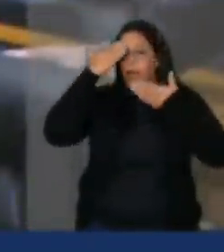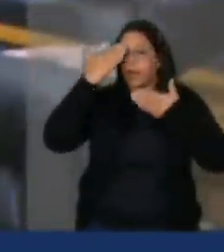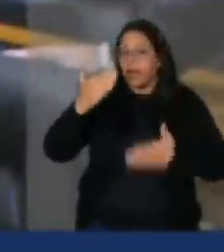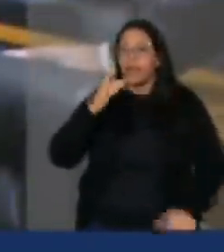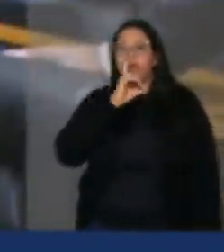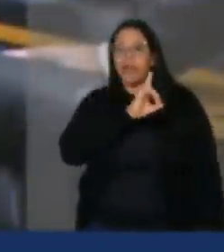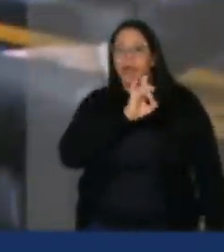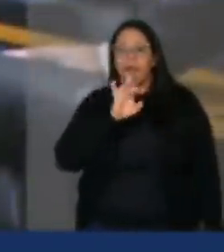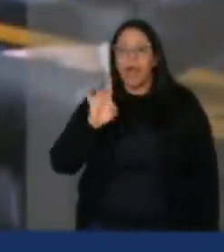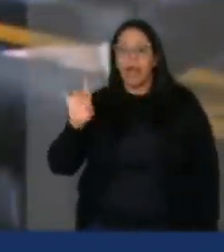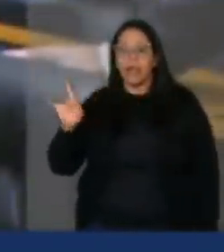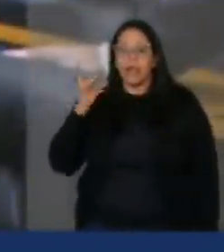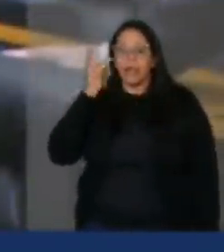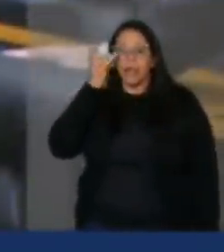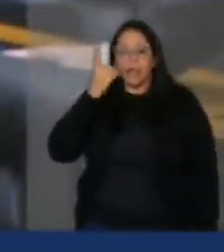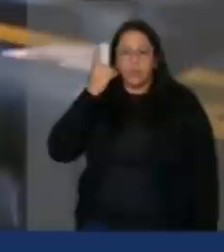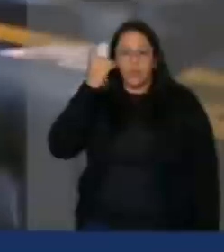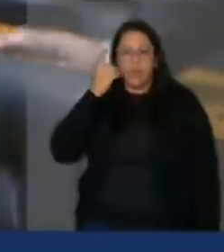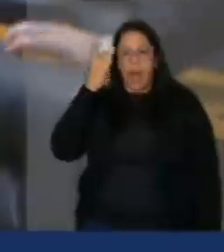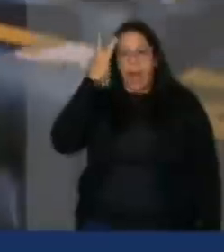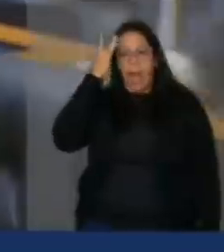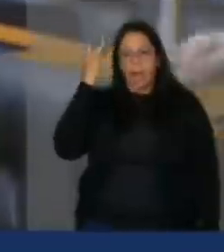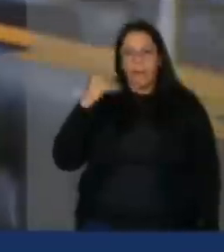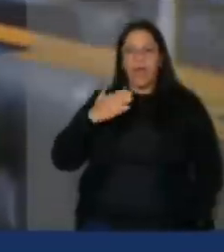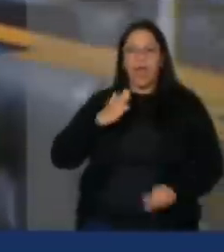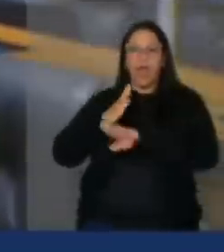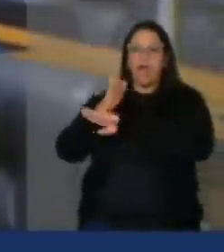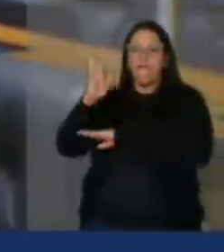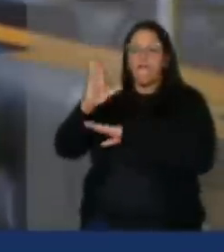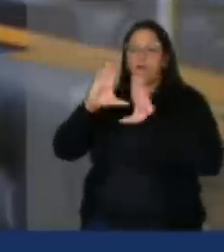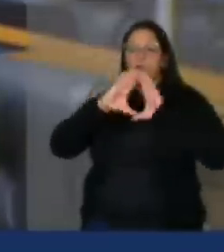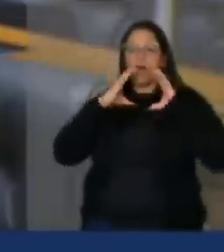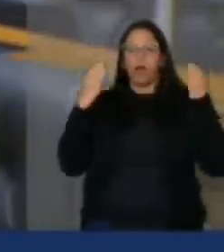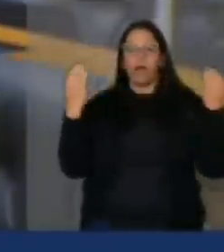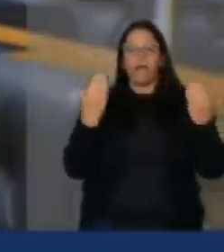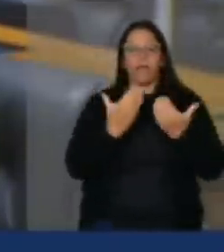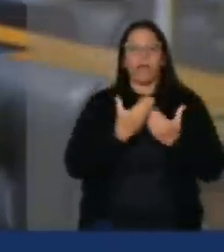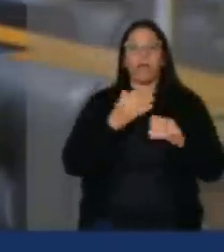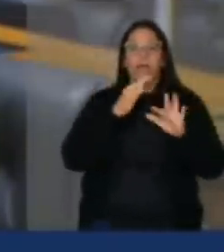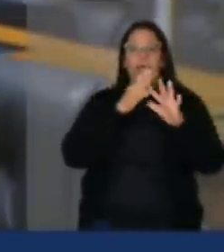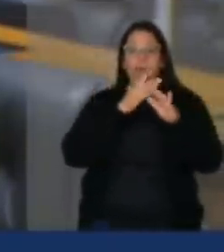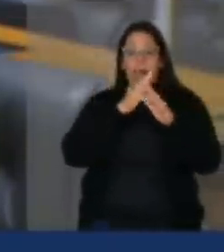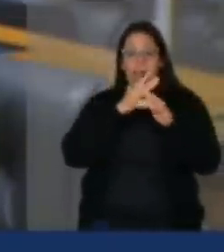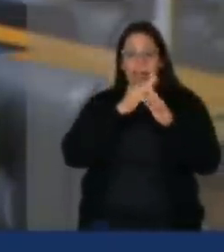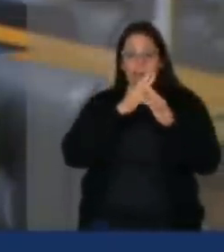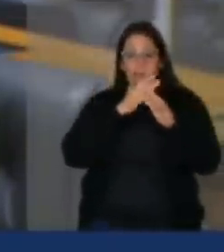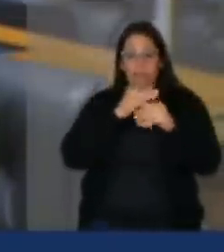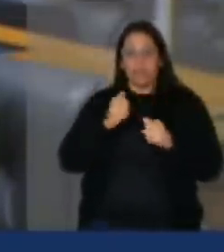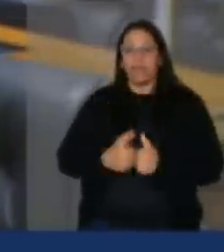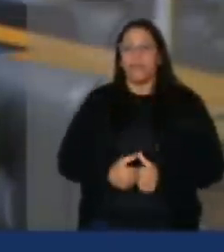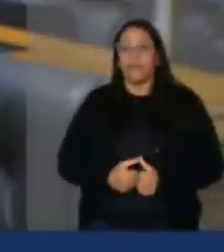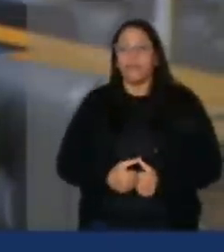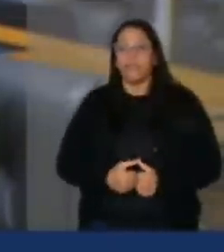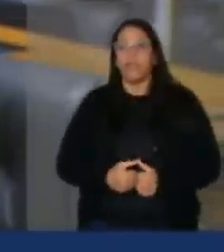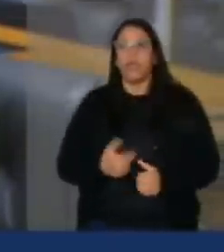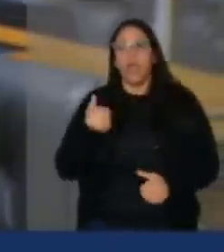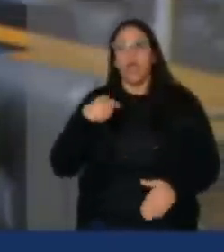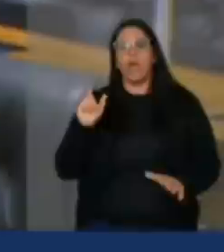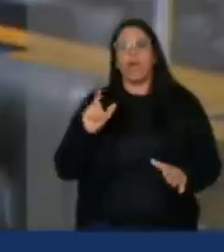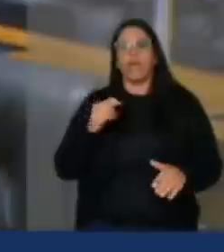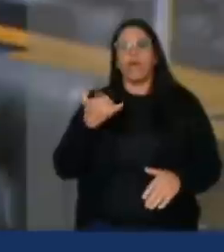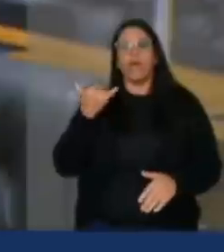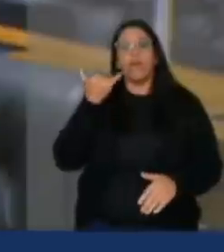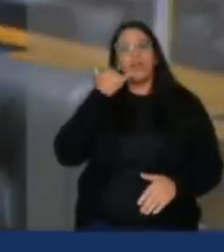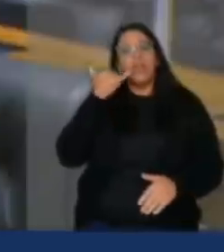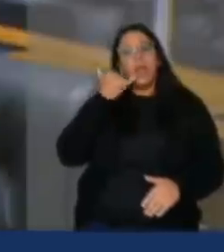dele. Amanhã estou indo para a COP26, em Glasgow, e estarei disponível pelo celular